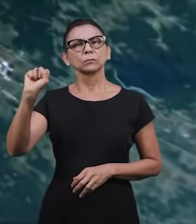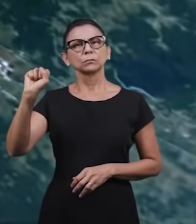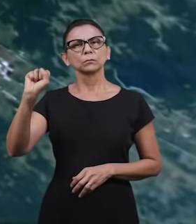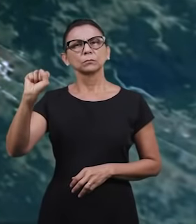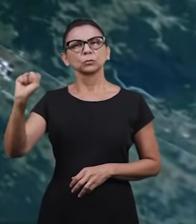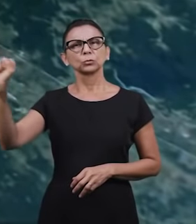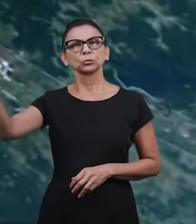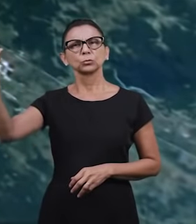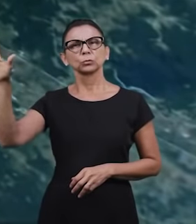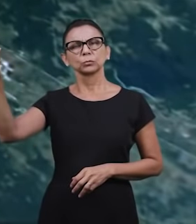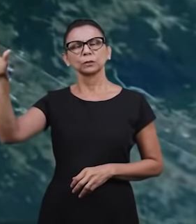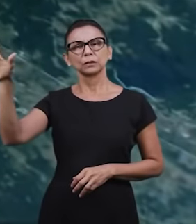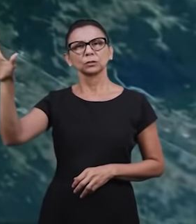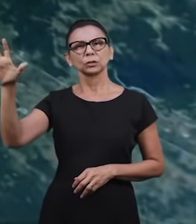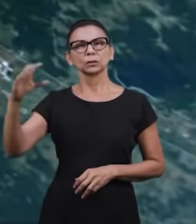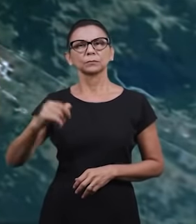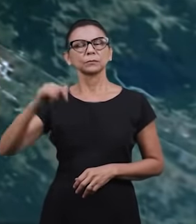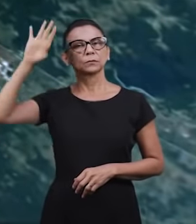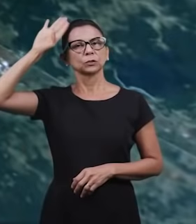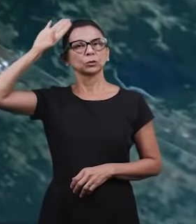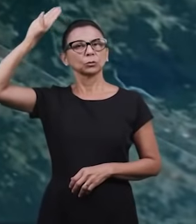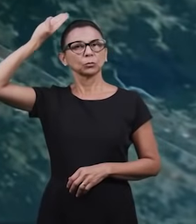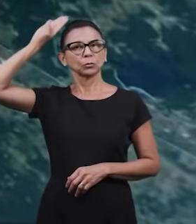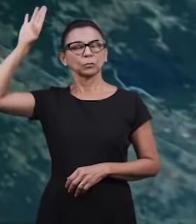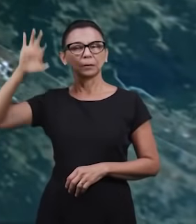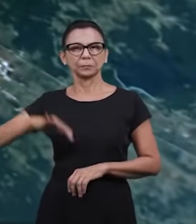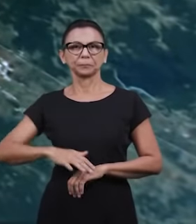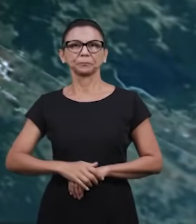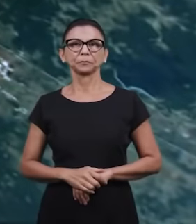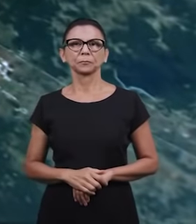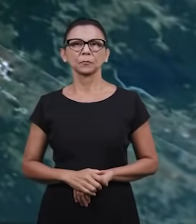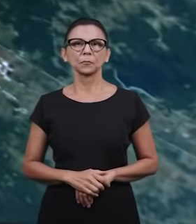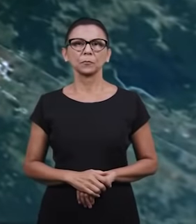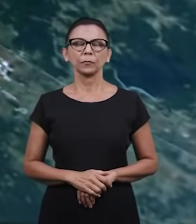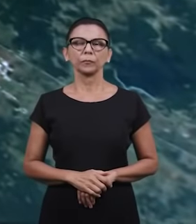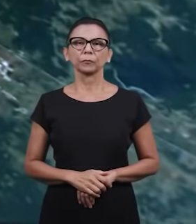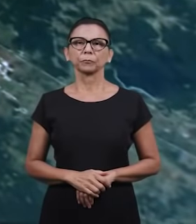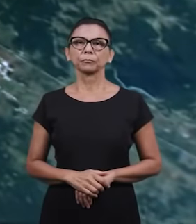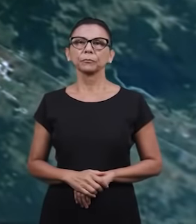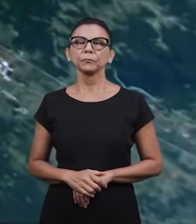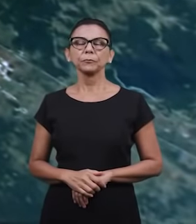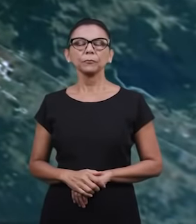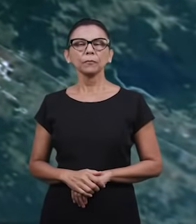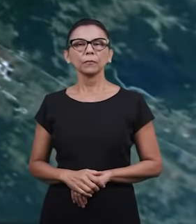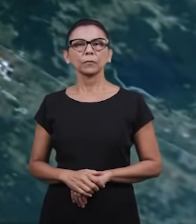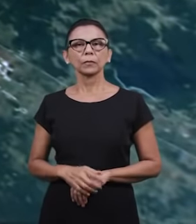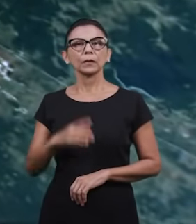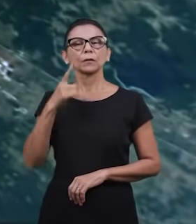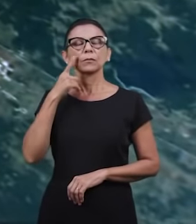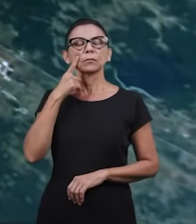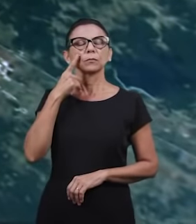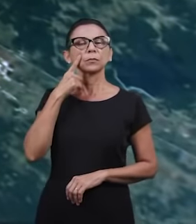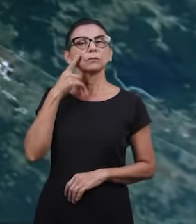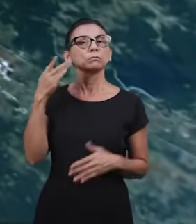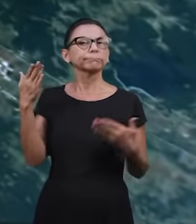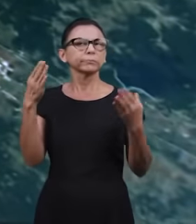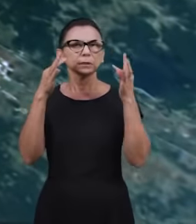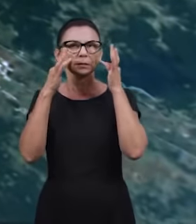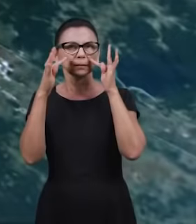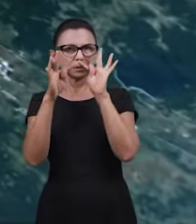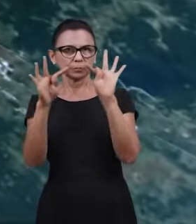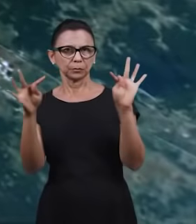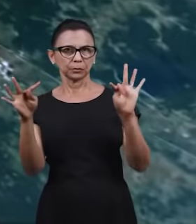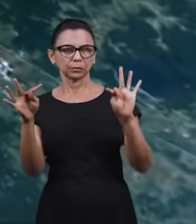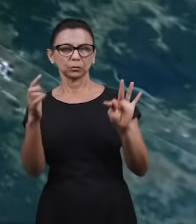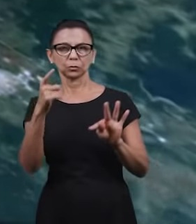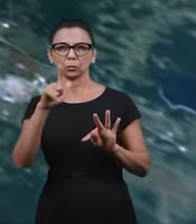ali, sudeste de Cuba, onde ali nós temos uma nova apresentação agora de